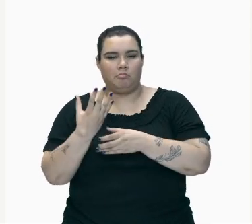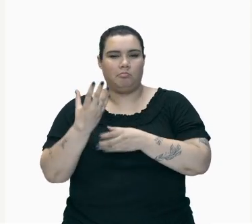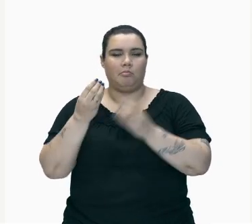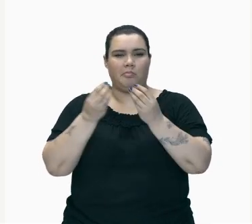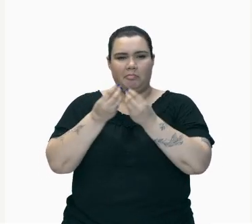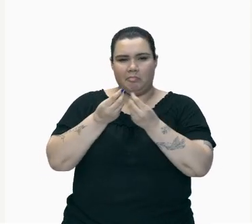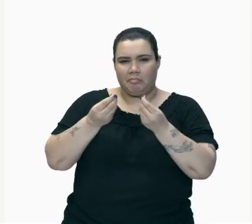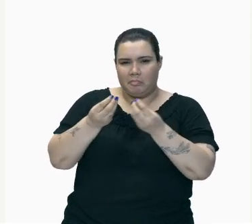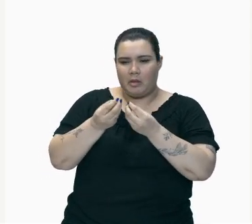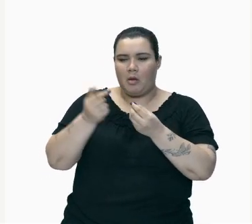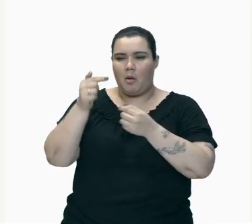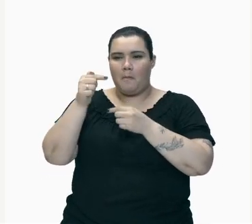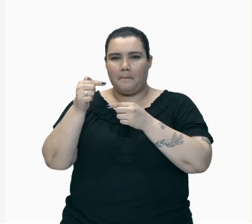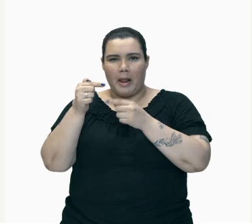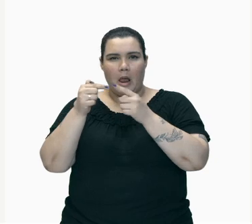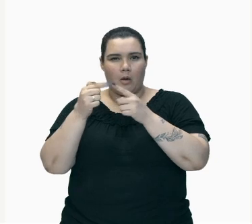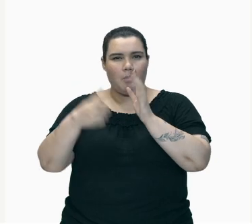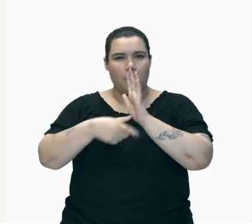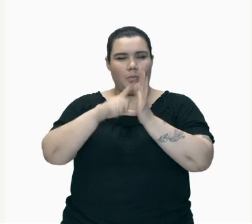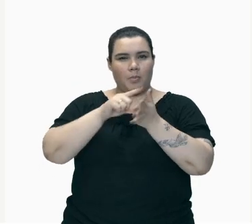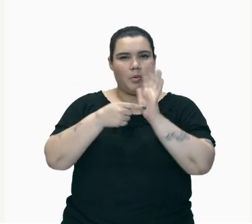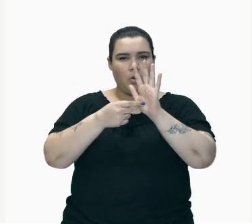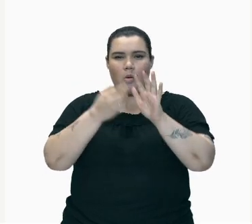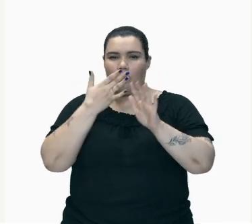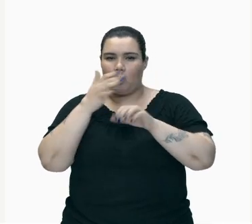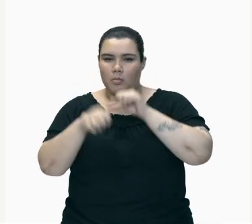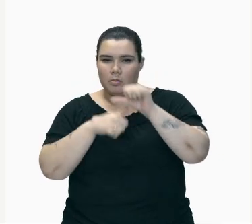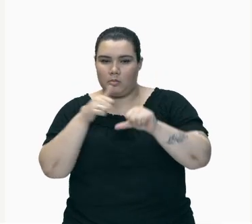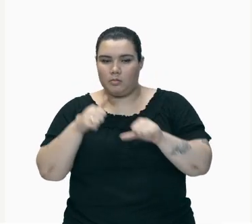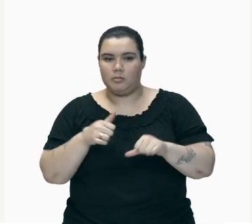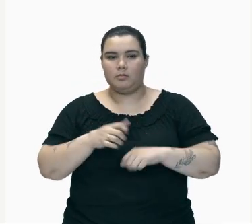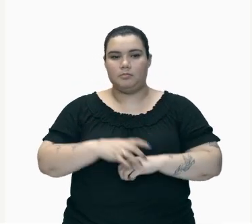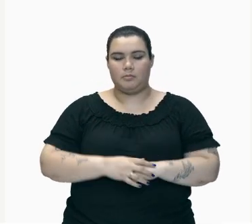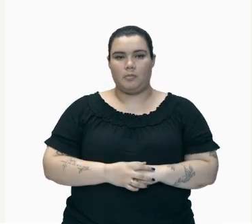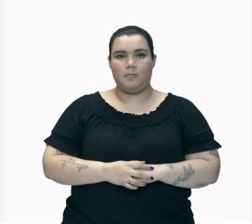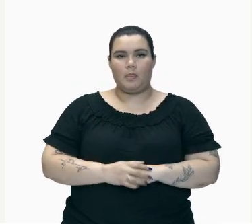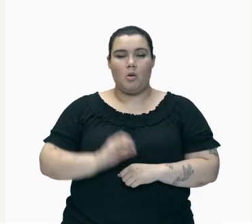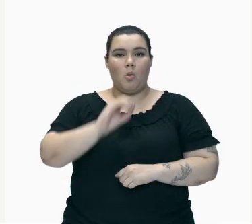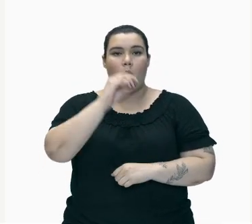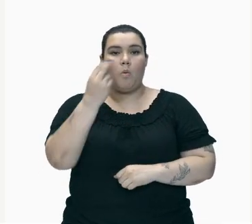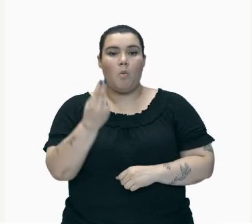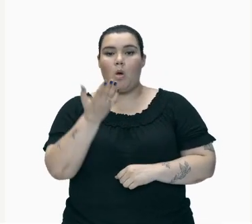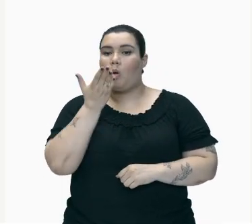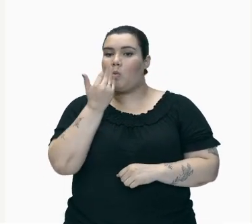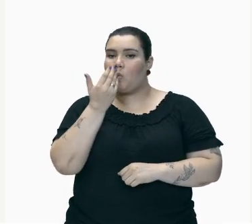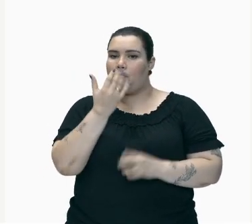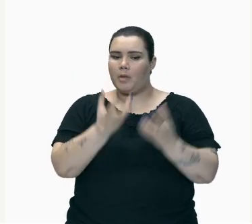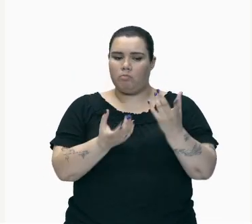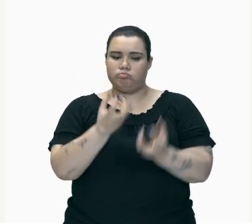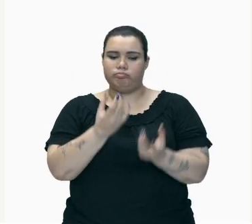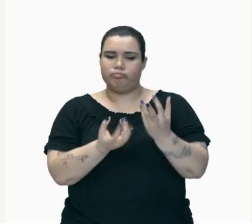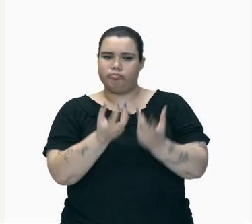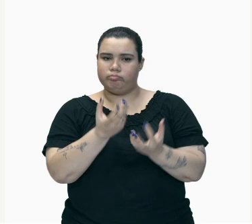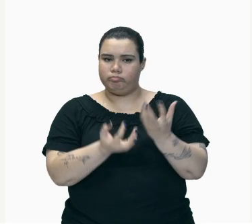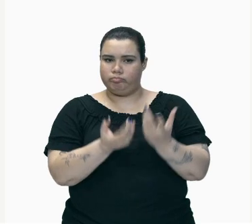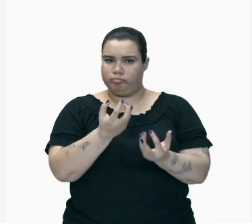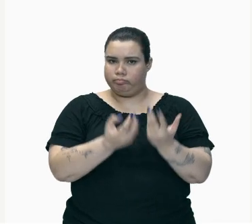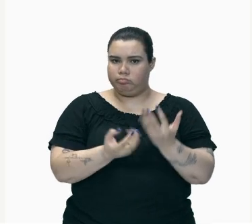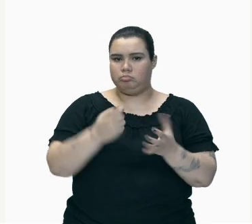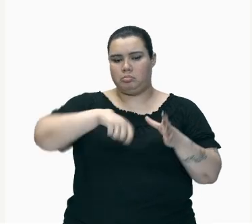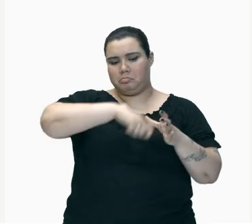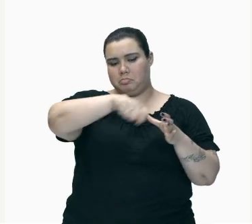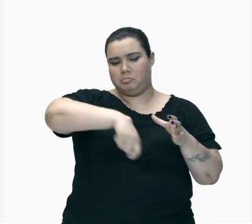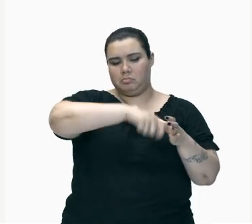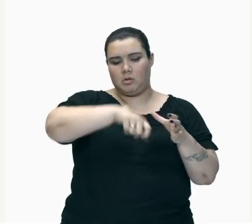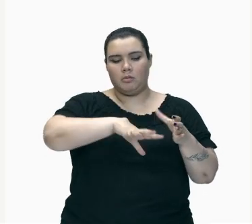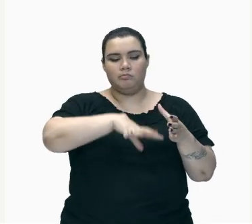Em Um Prego Nós Já Falamos Anteriormente O Cozimento De Um Alimento Também Está